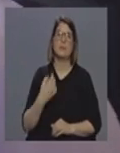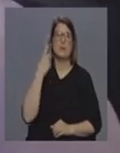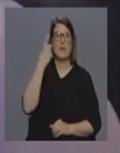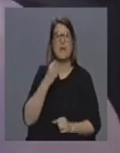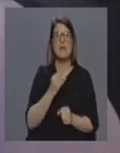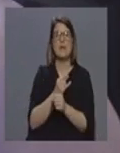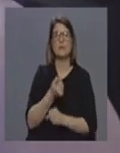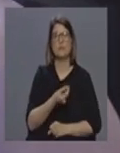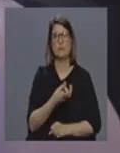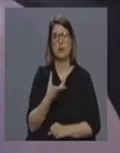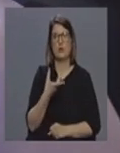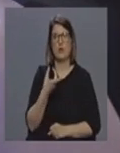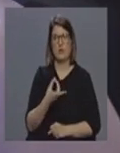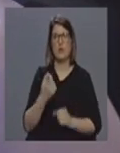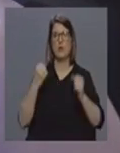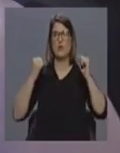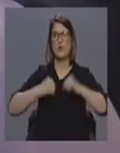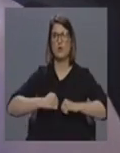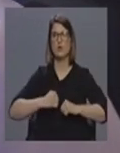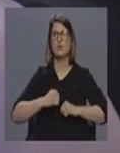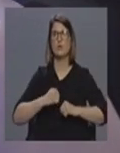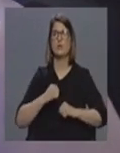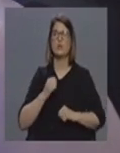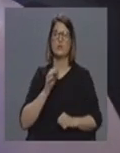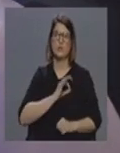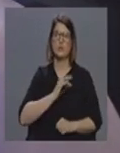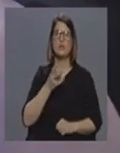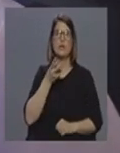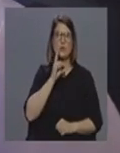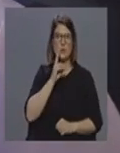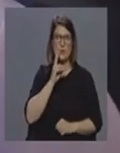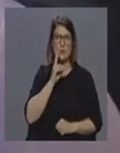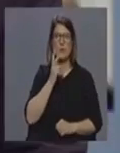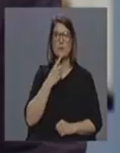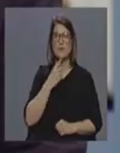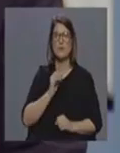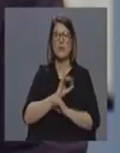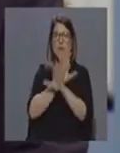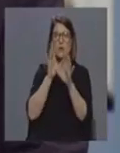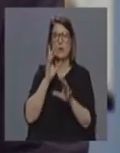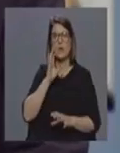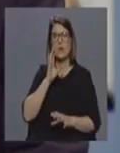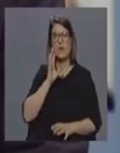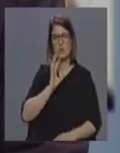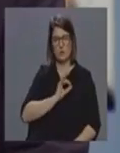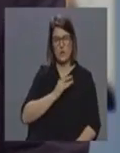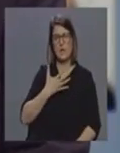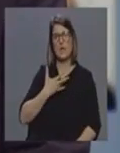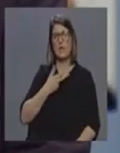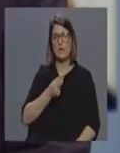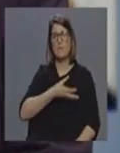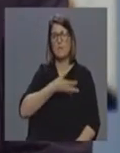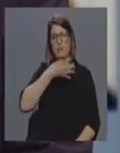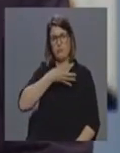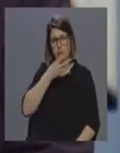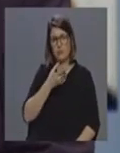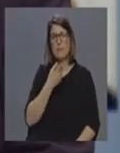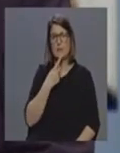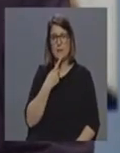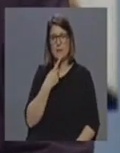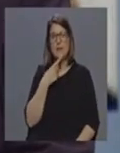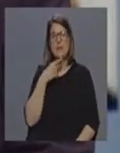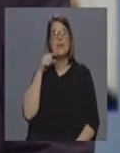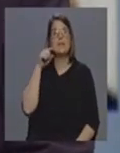ilhas e eu concordo plenamente com o senhor diretor embora perceba aquilo que a senhora doutora está falando agora pegando neste